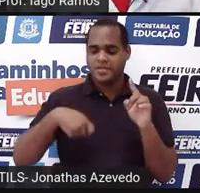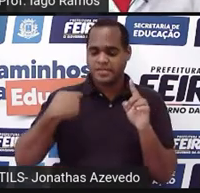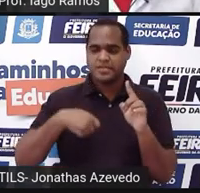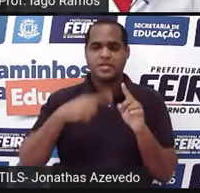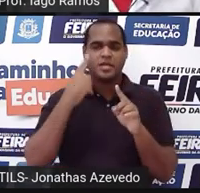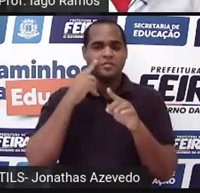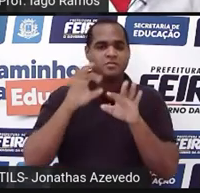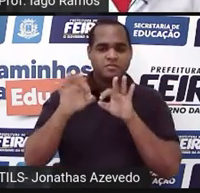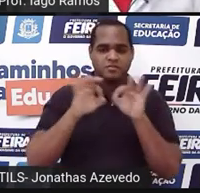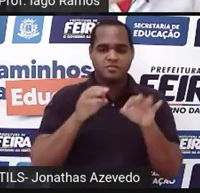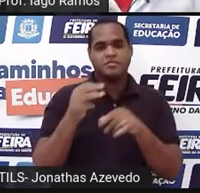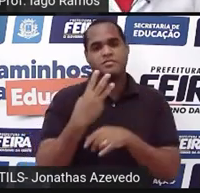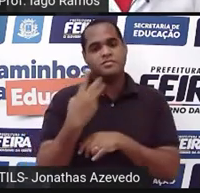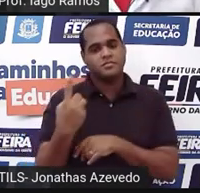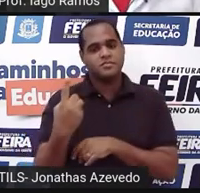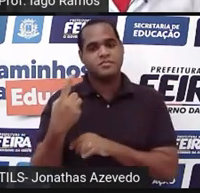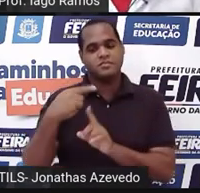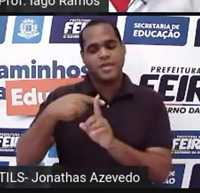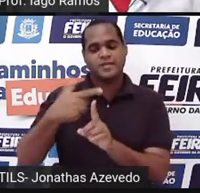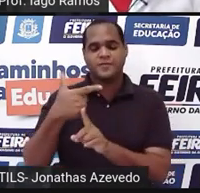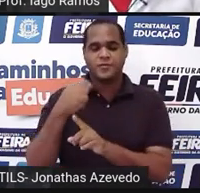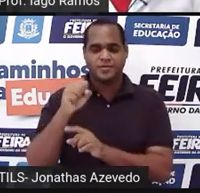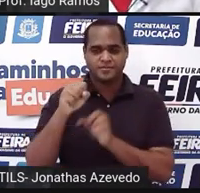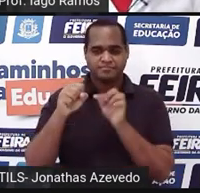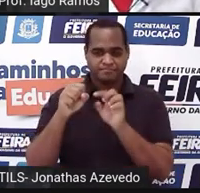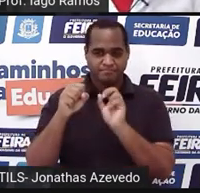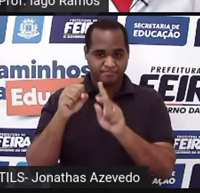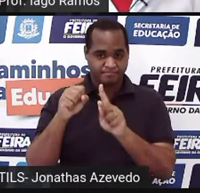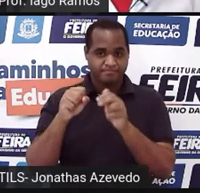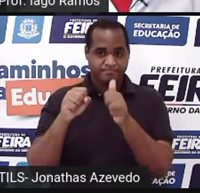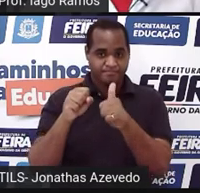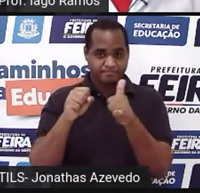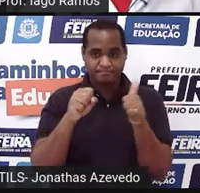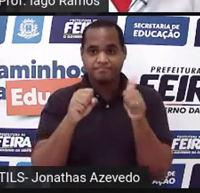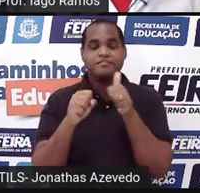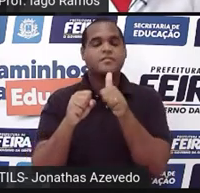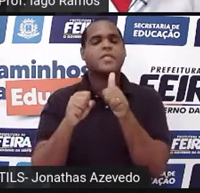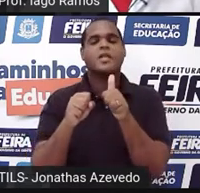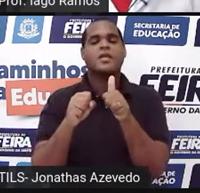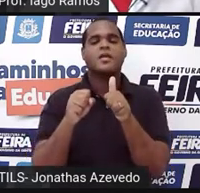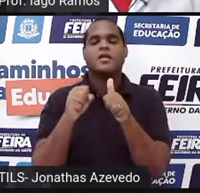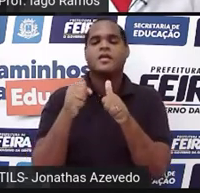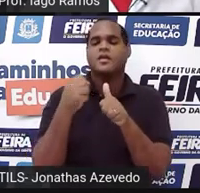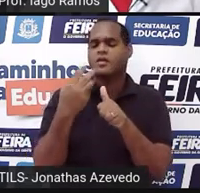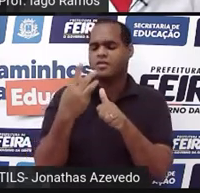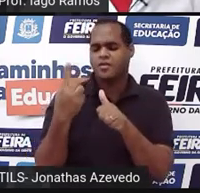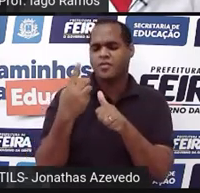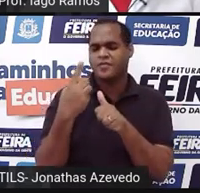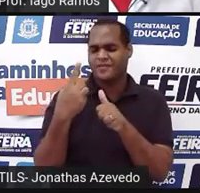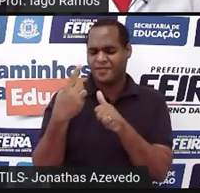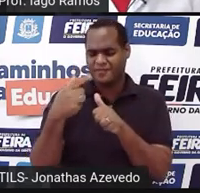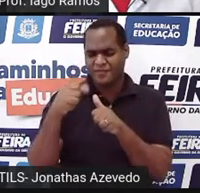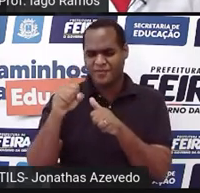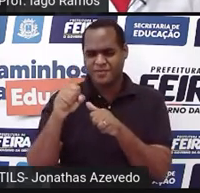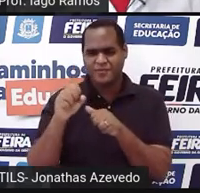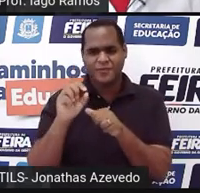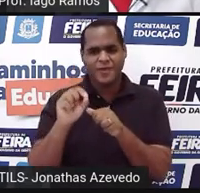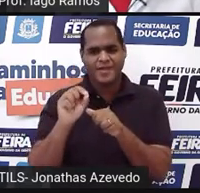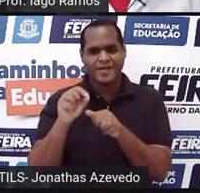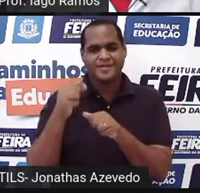fazer ali 31 mais 28, tá? E quanto é que dá isso? Isso dá